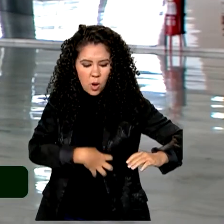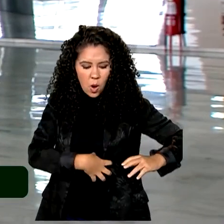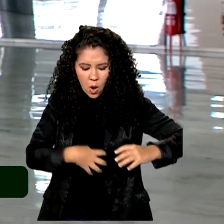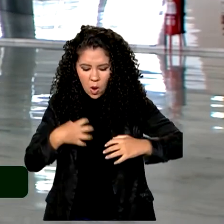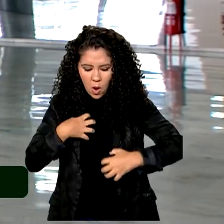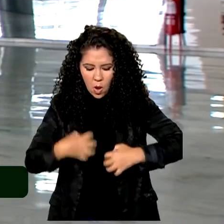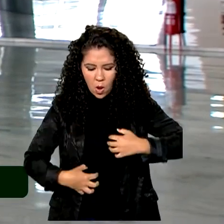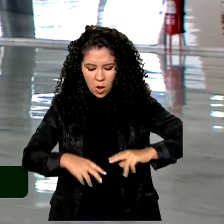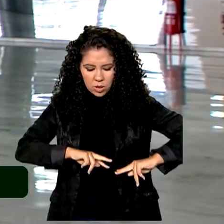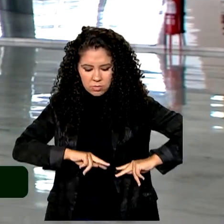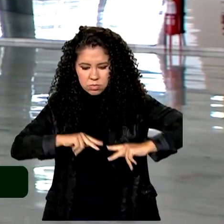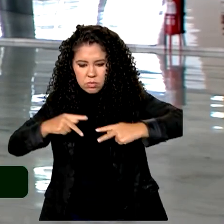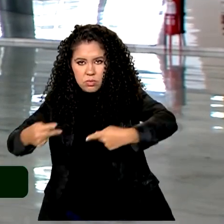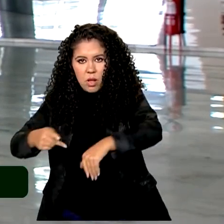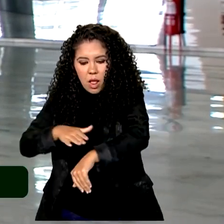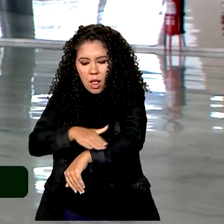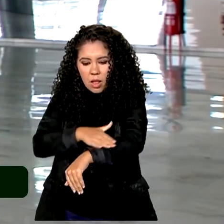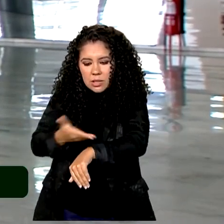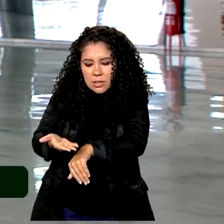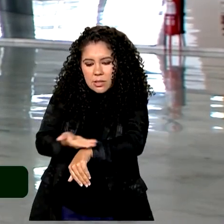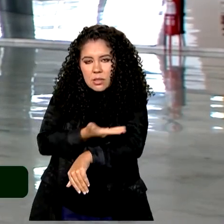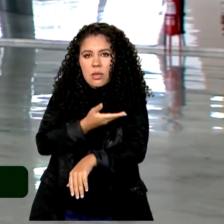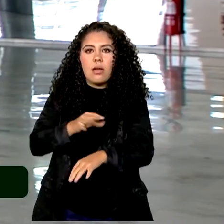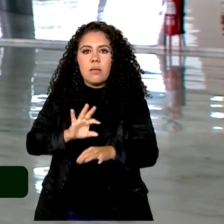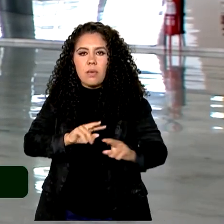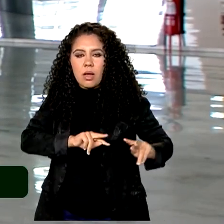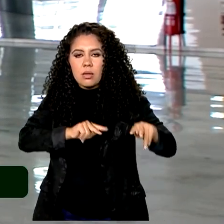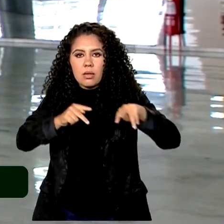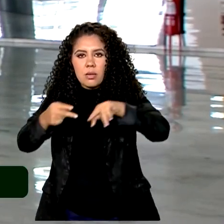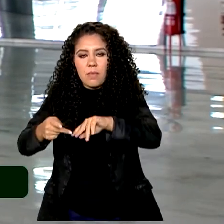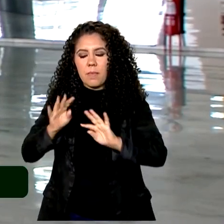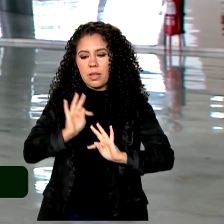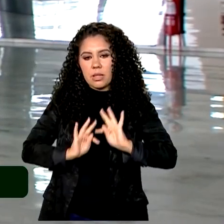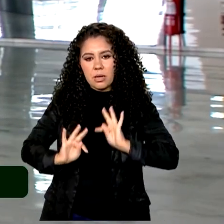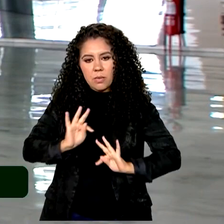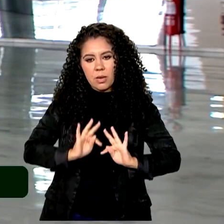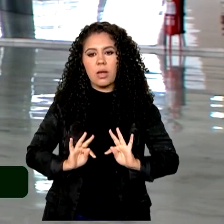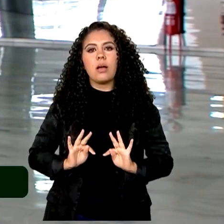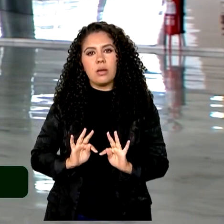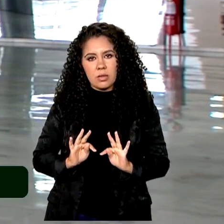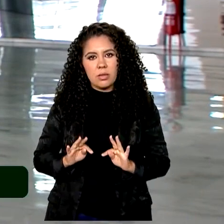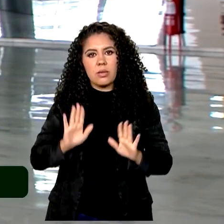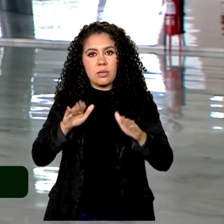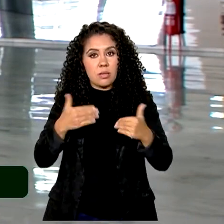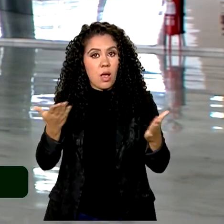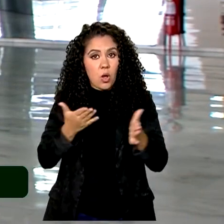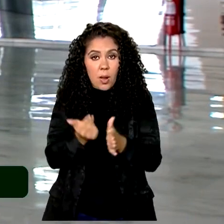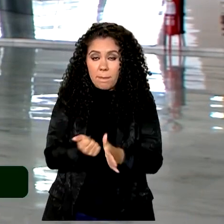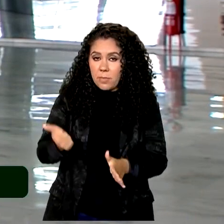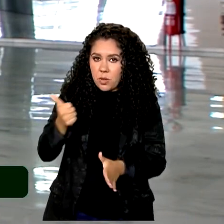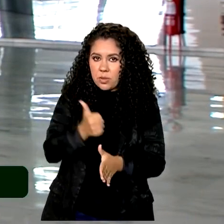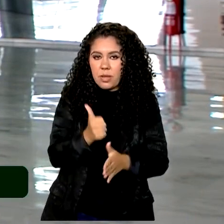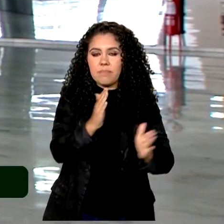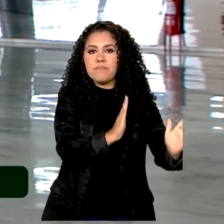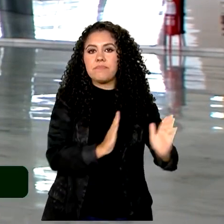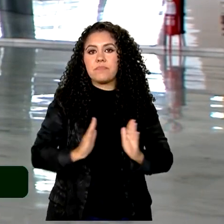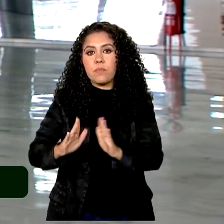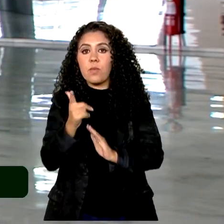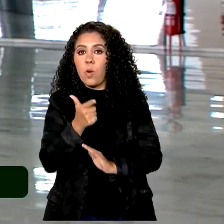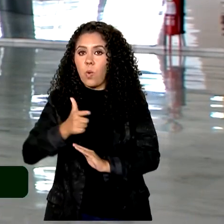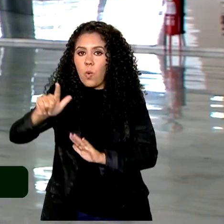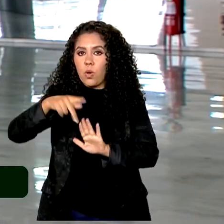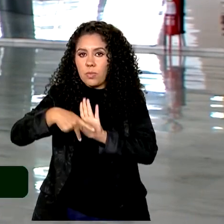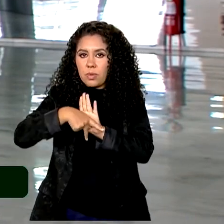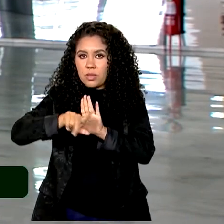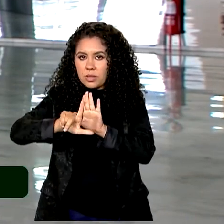tecidos e parte do corpo para fins de transplante e de tratamento, portanto, aumentando a prioridade. Outro projeto sancionado